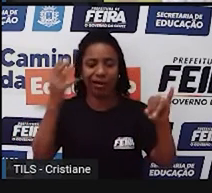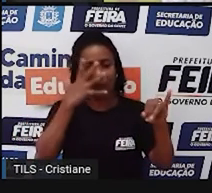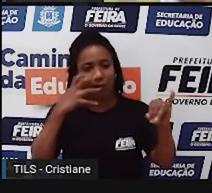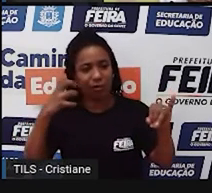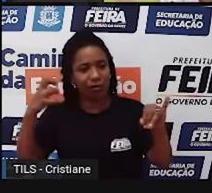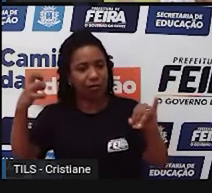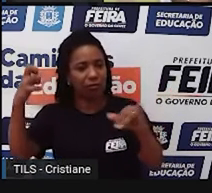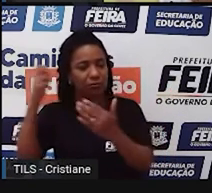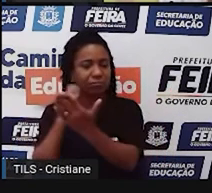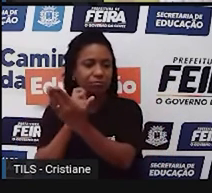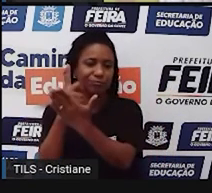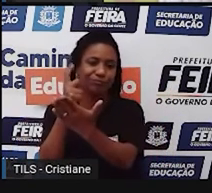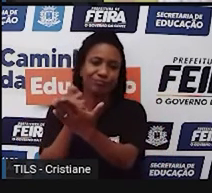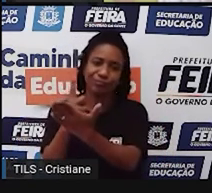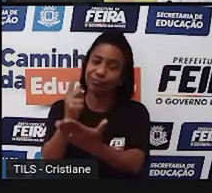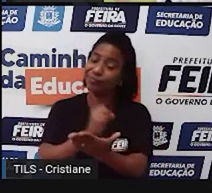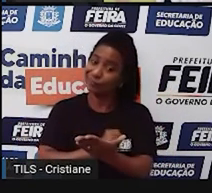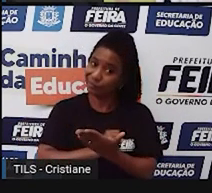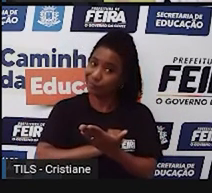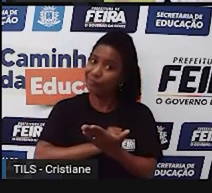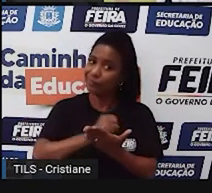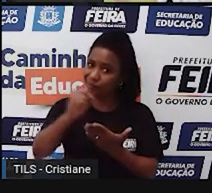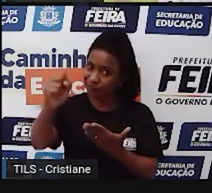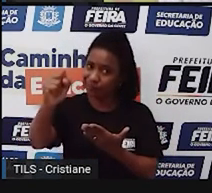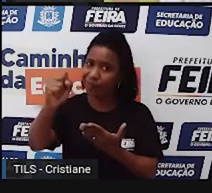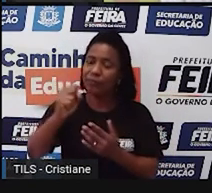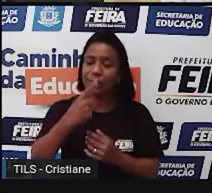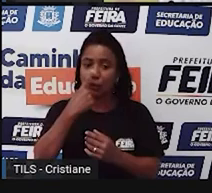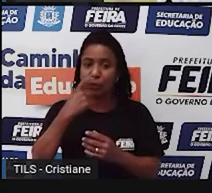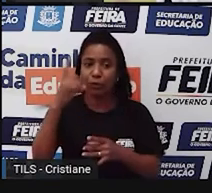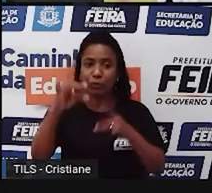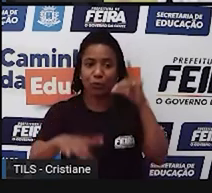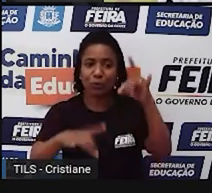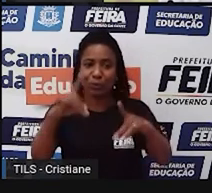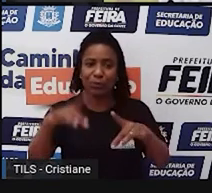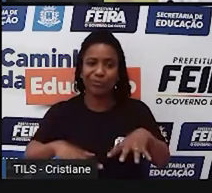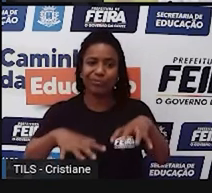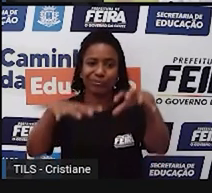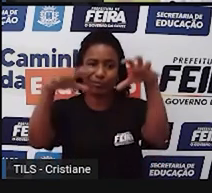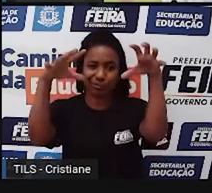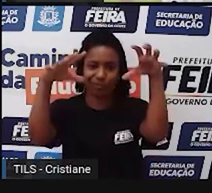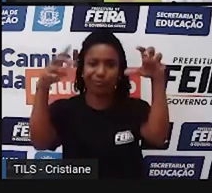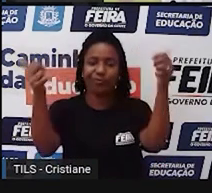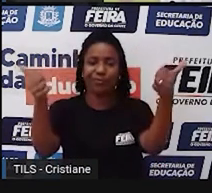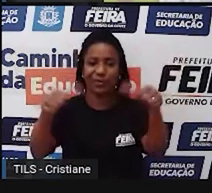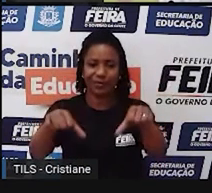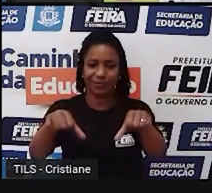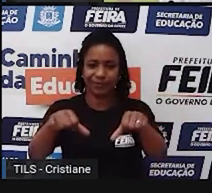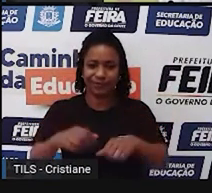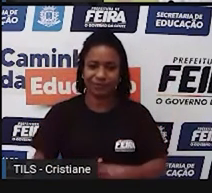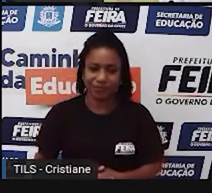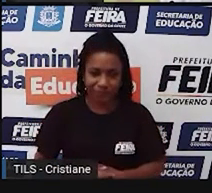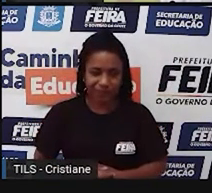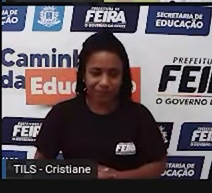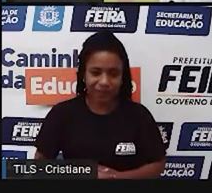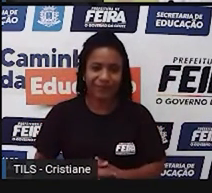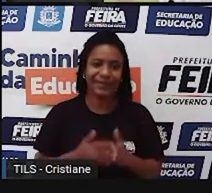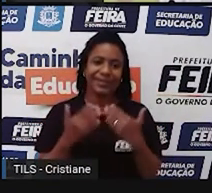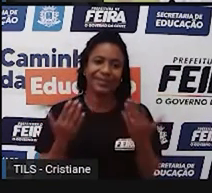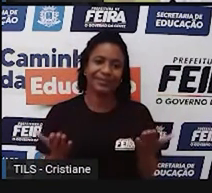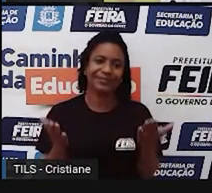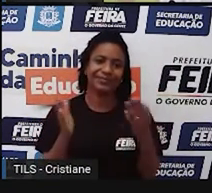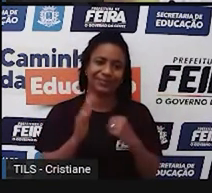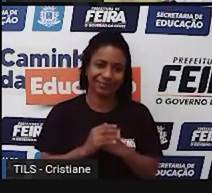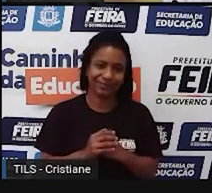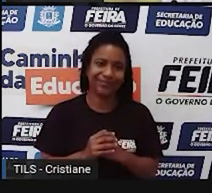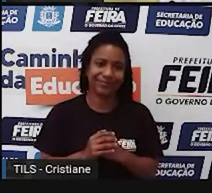pensa direito naquilo, acaba comprando mesmo, cedendo os apelos da indústria. Bom, continuando, a gente